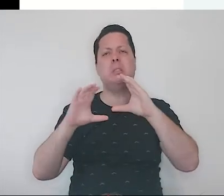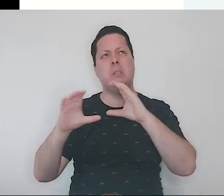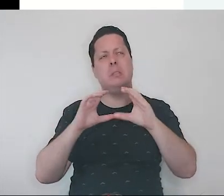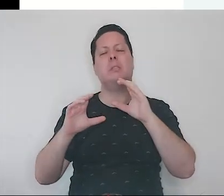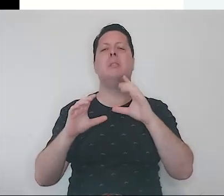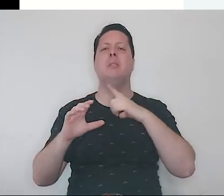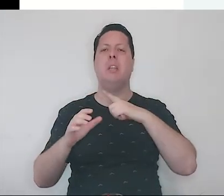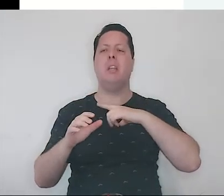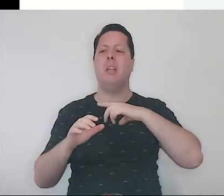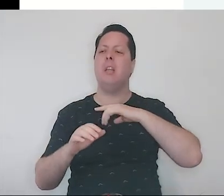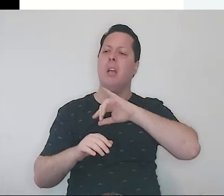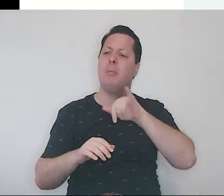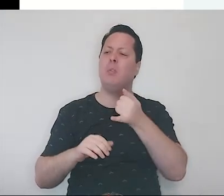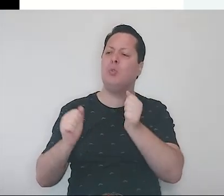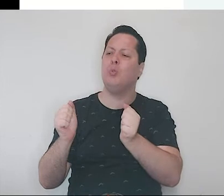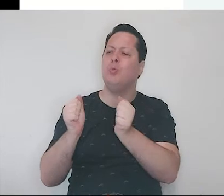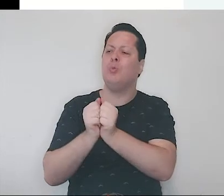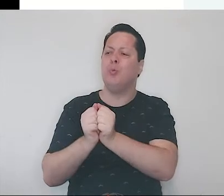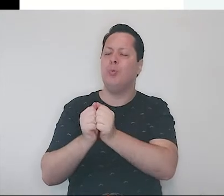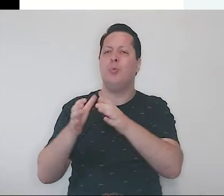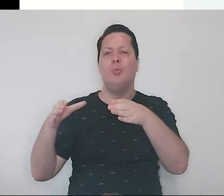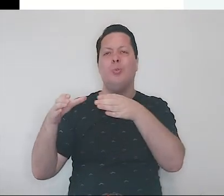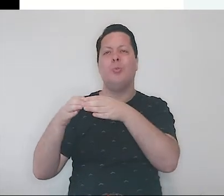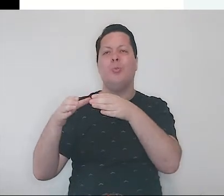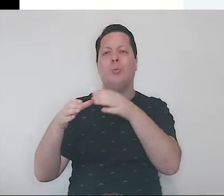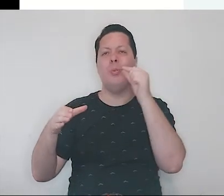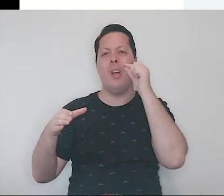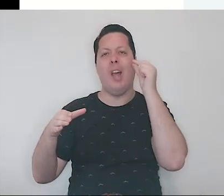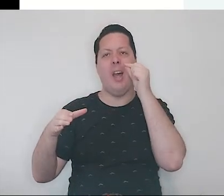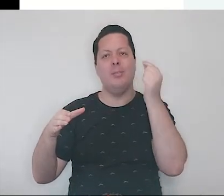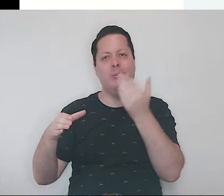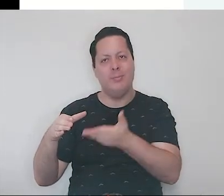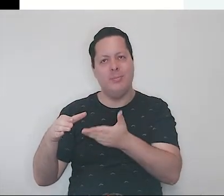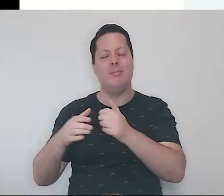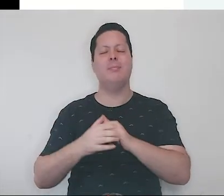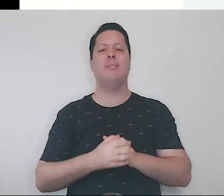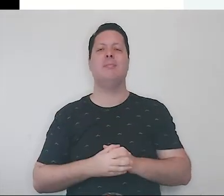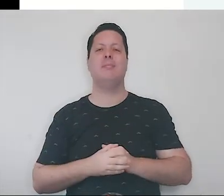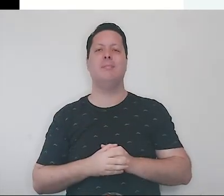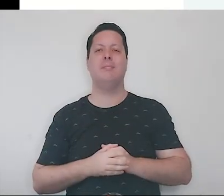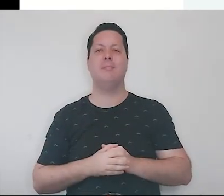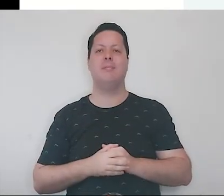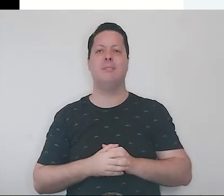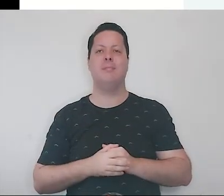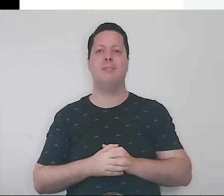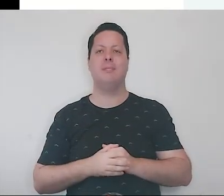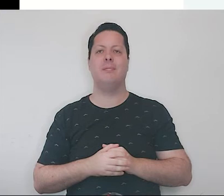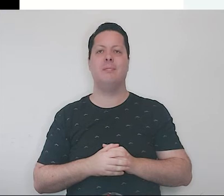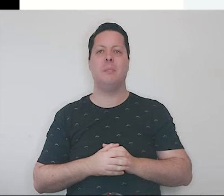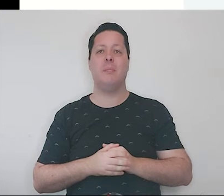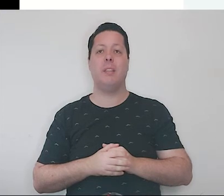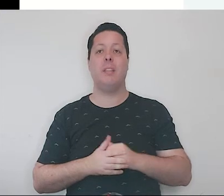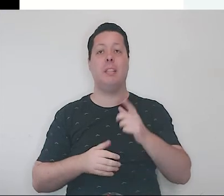dançou, comeu. Junto com os ratinhos que o receberam. E na volta,